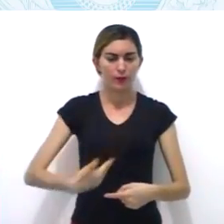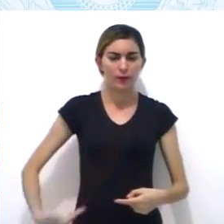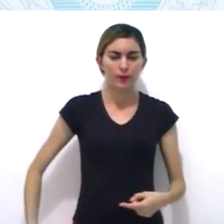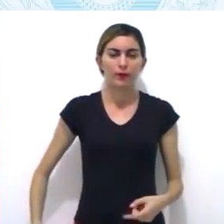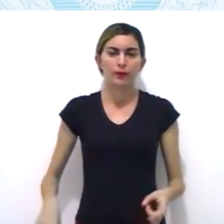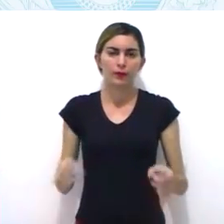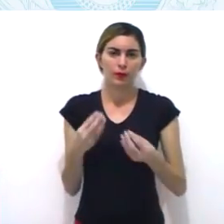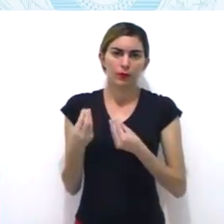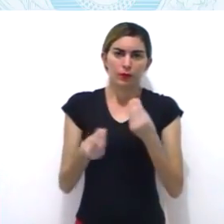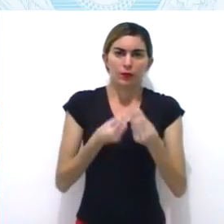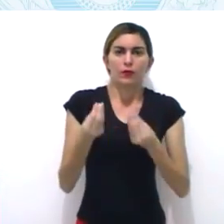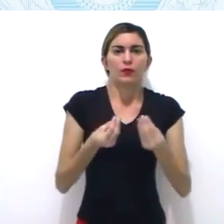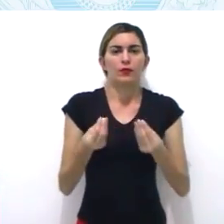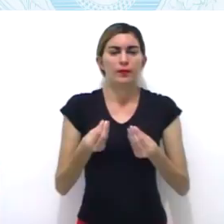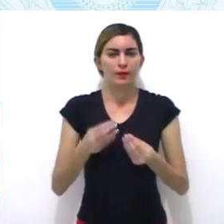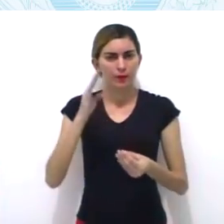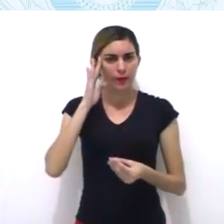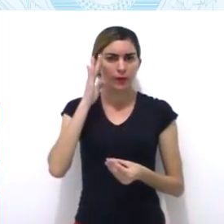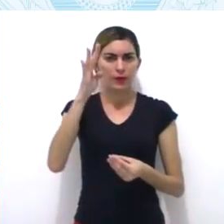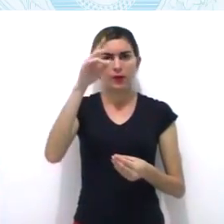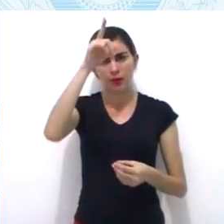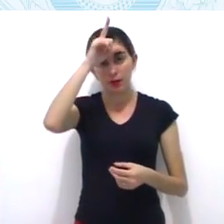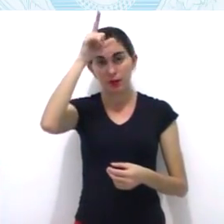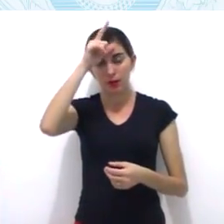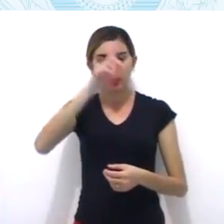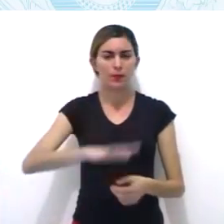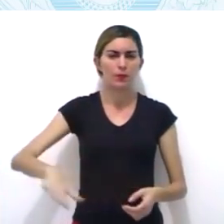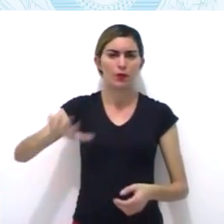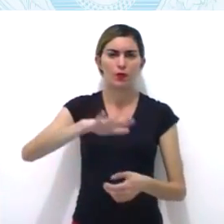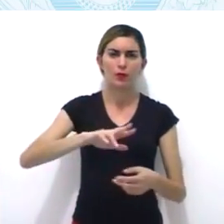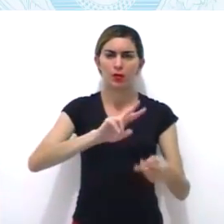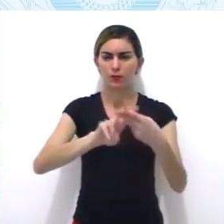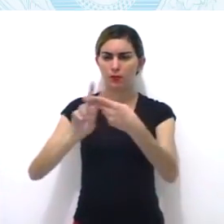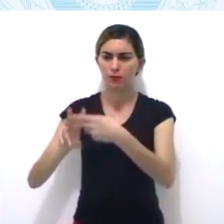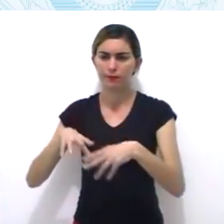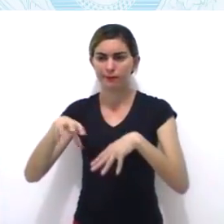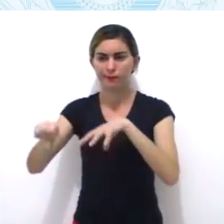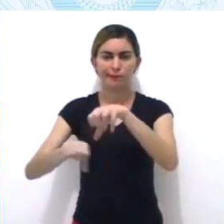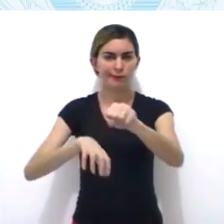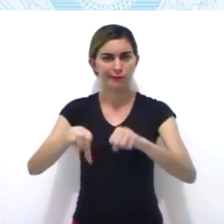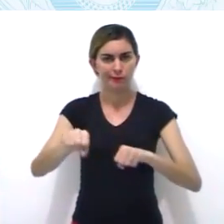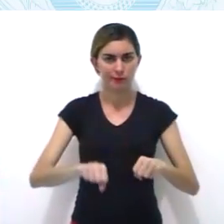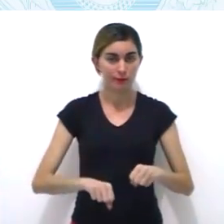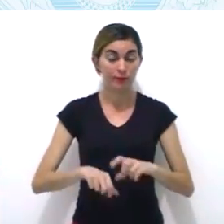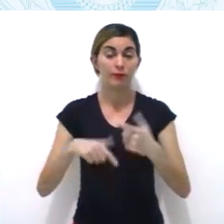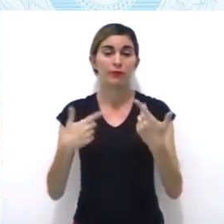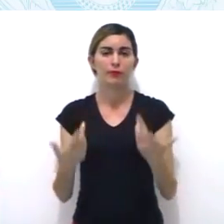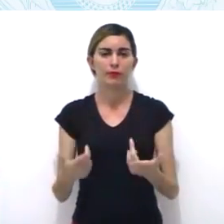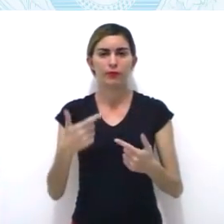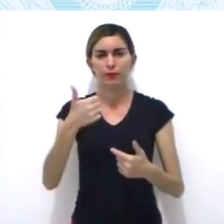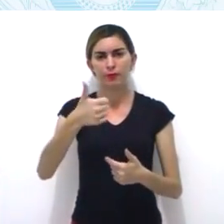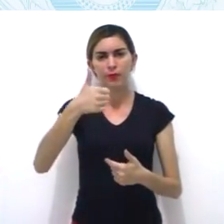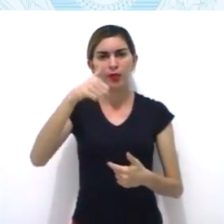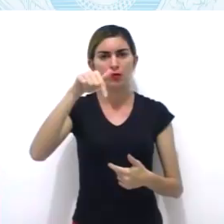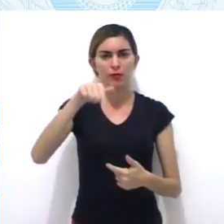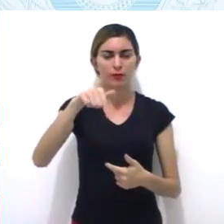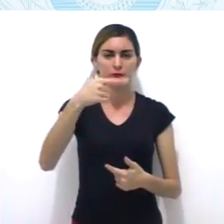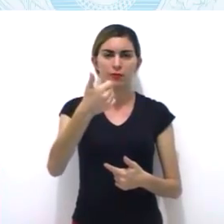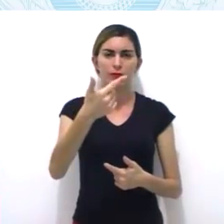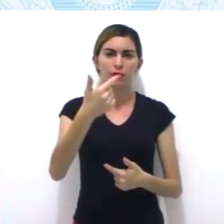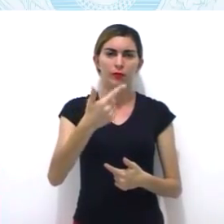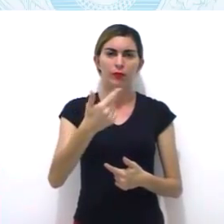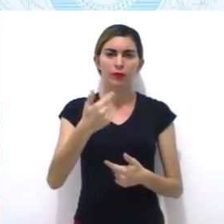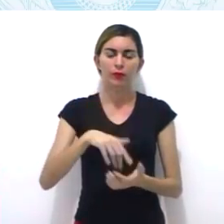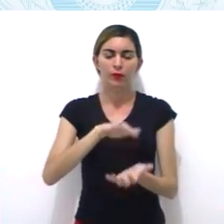1612, Recife recebeu o título de cidade e capital de Pernambuco,